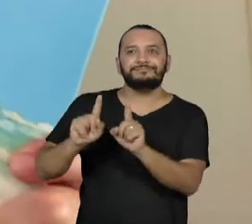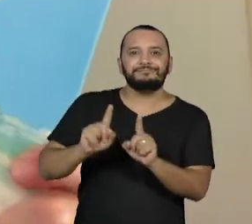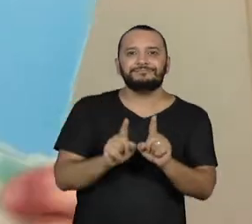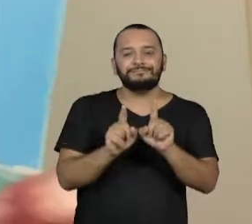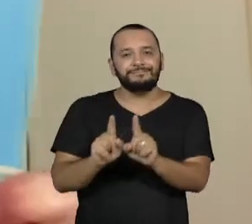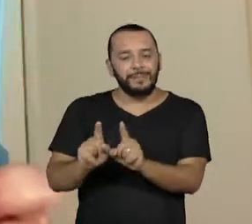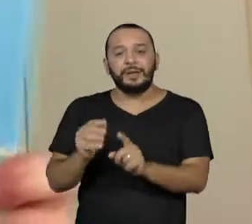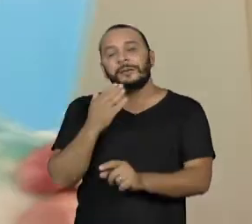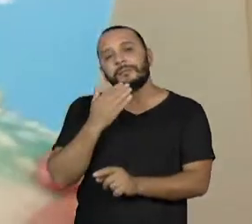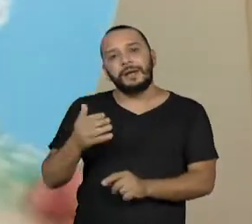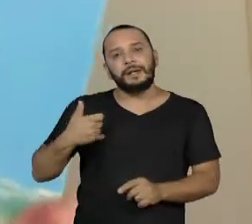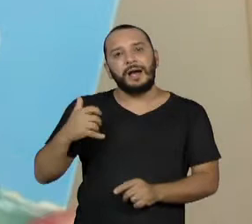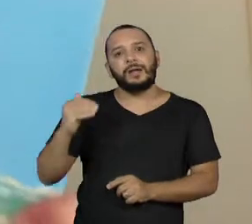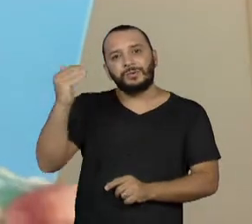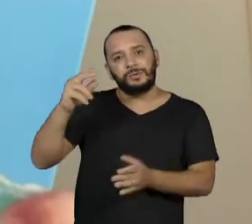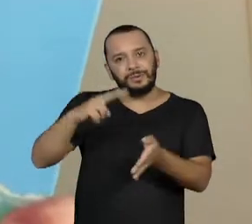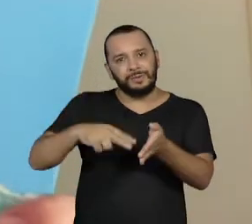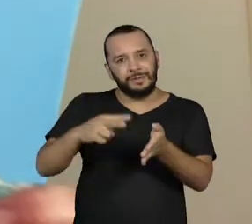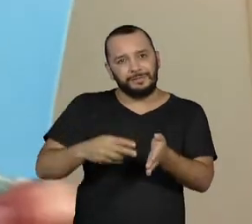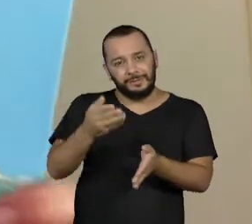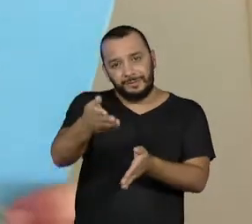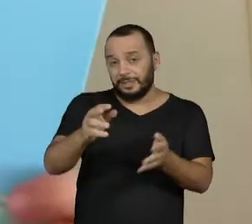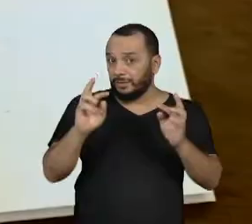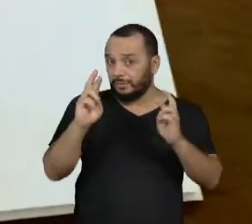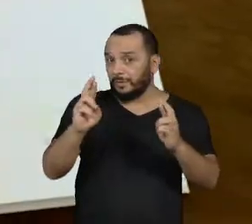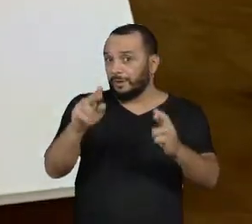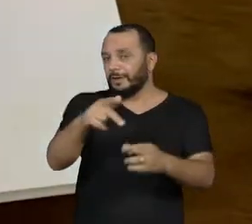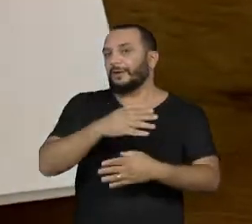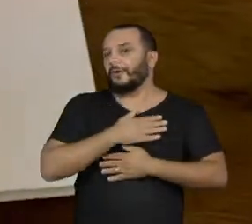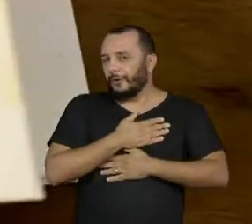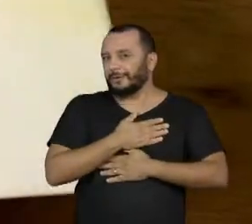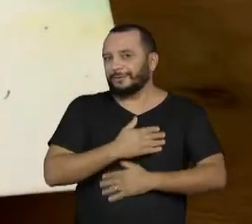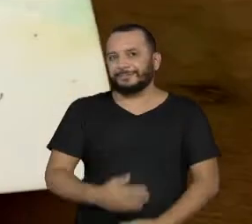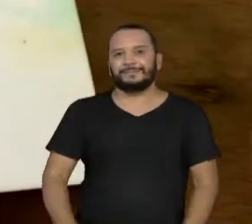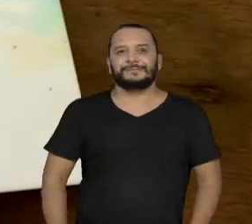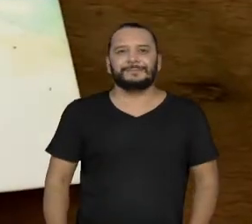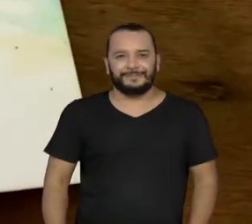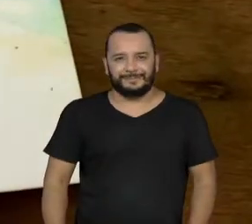então para um adulto ler para você e tomara que vocês gostem dela.